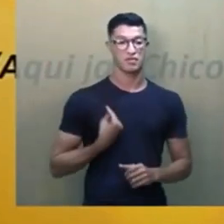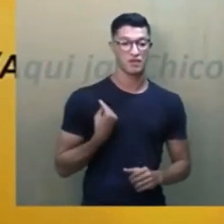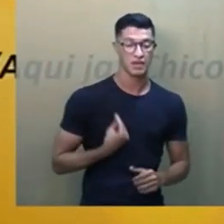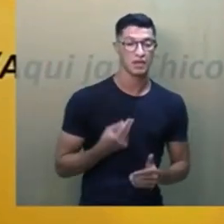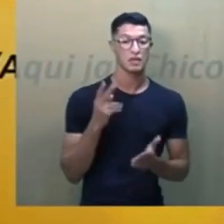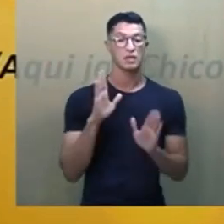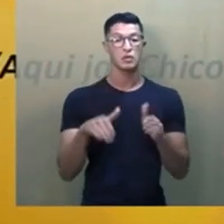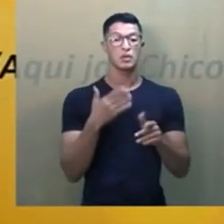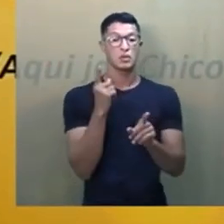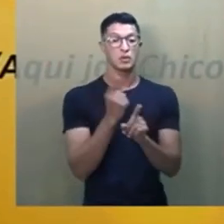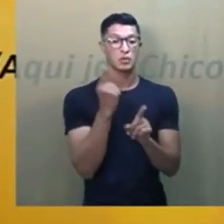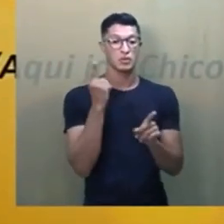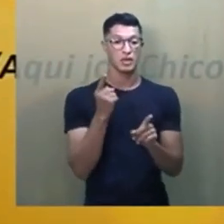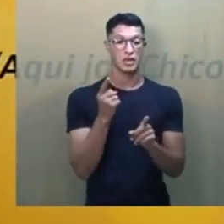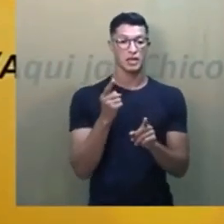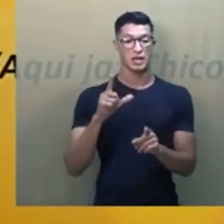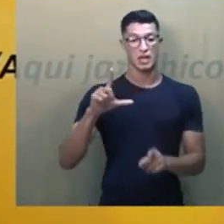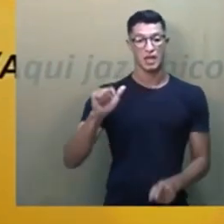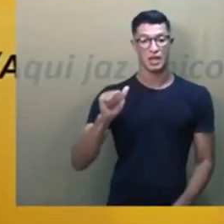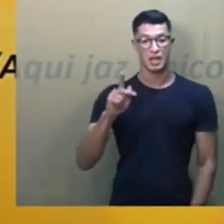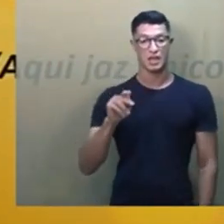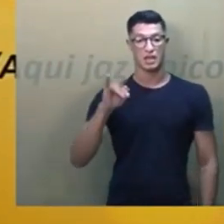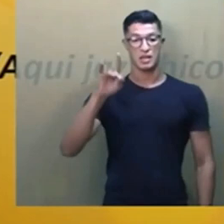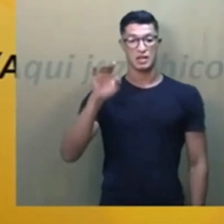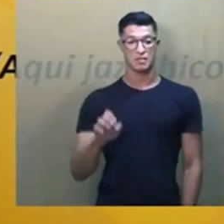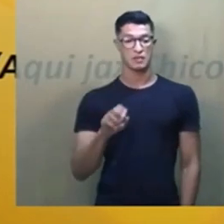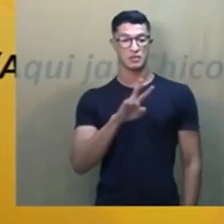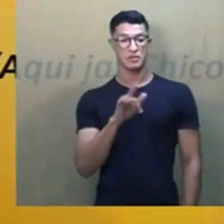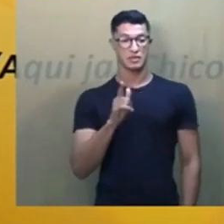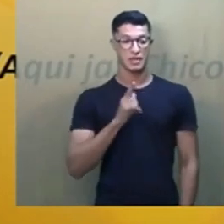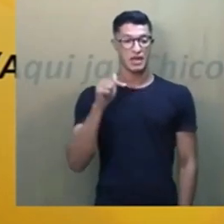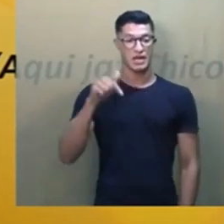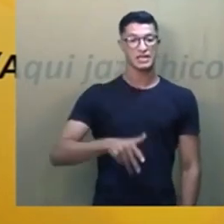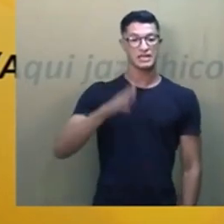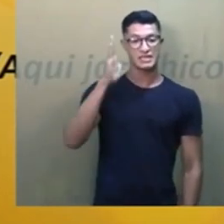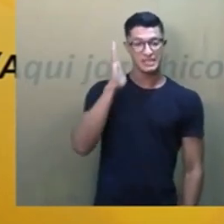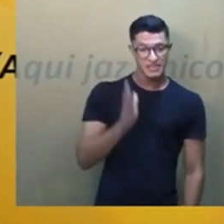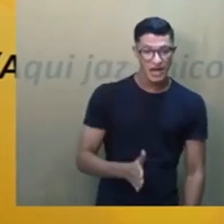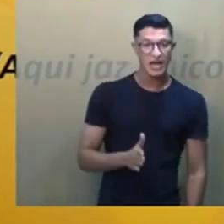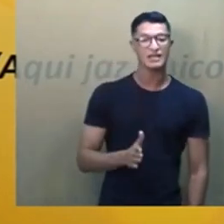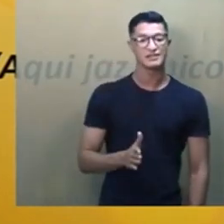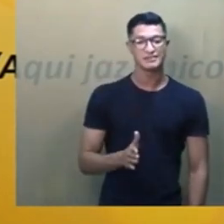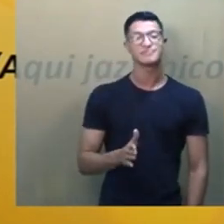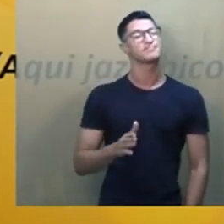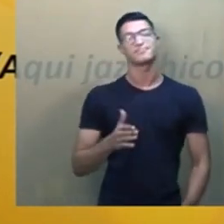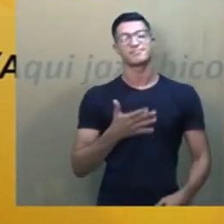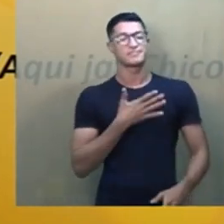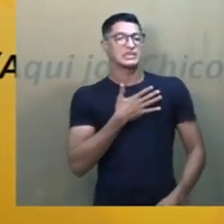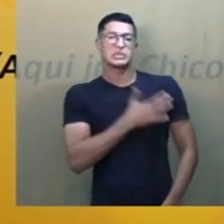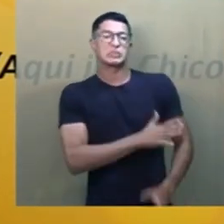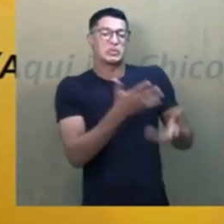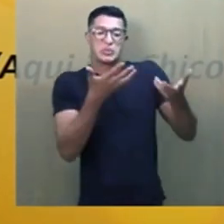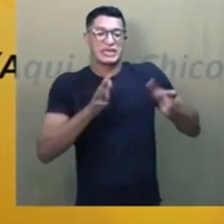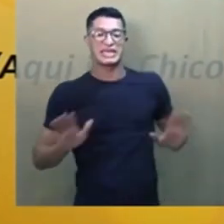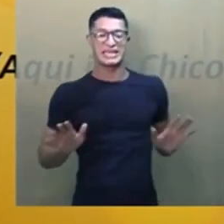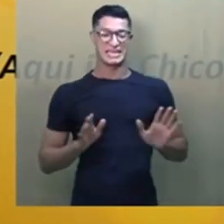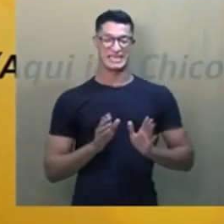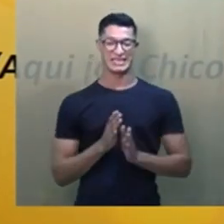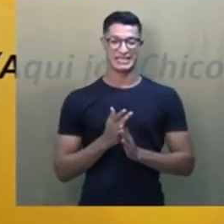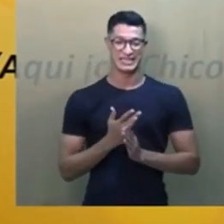quando encontrarem a lápide dele um dia, vai estar escrito, aqui já Chico Xavier. Muito a contragosto,